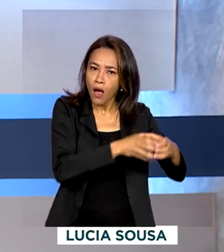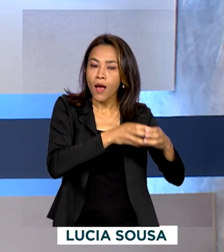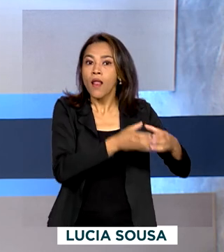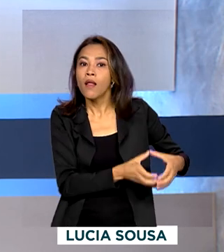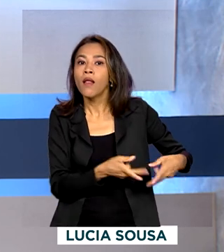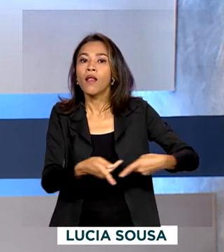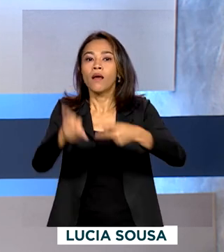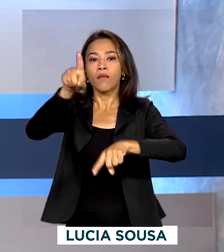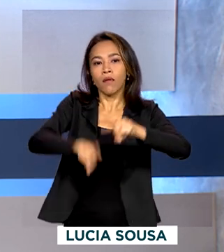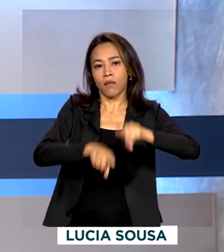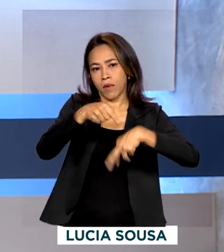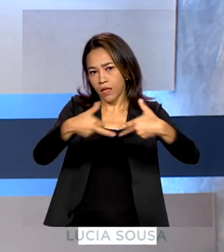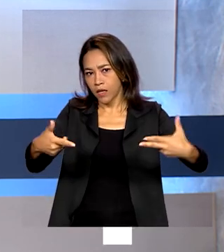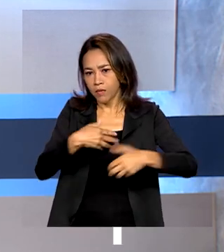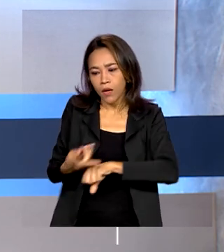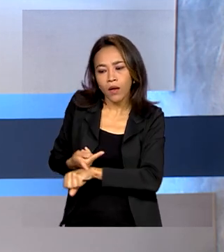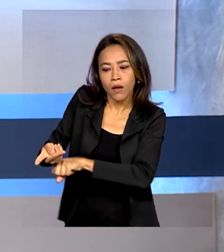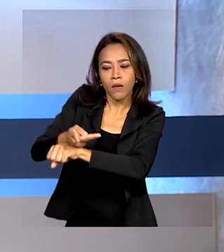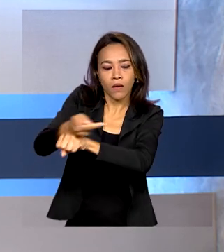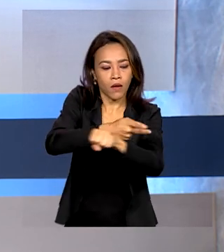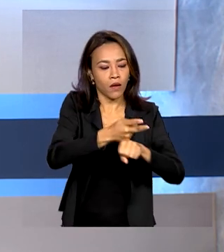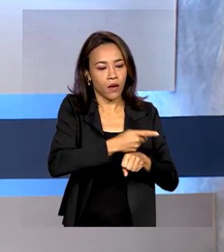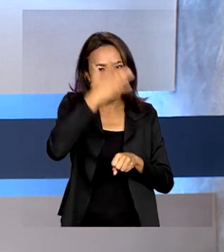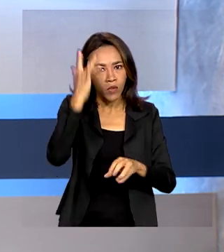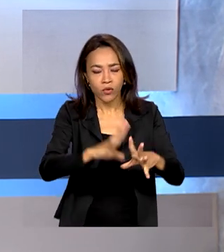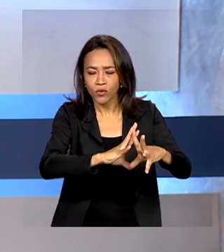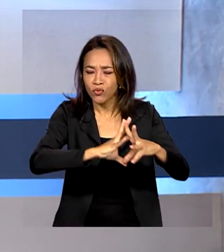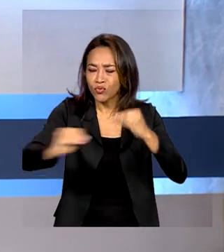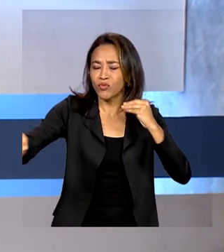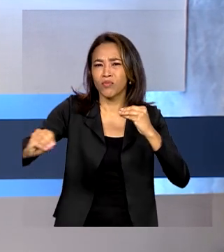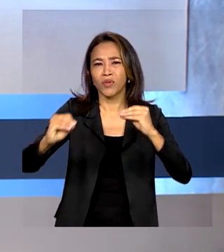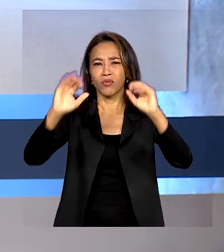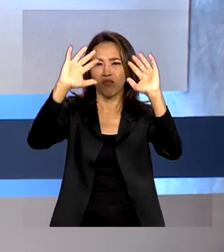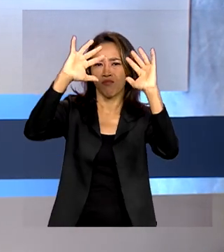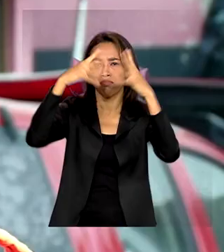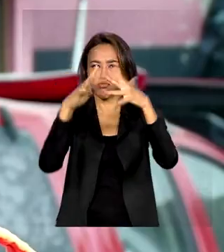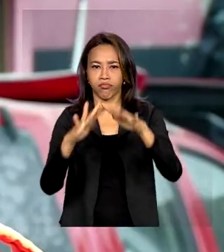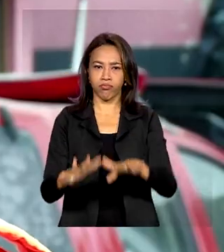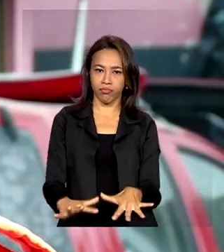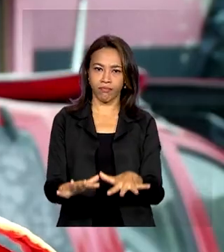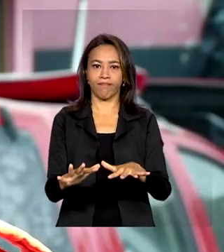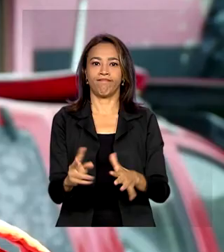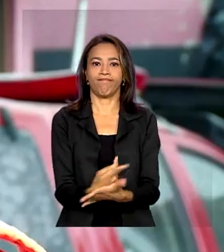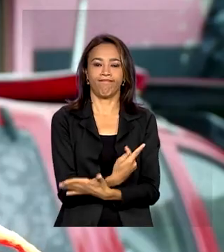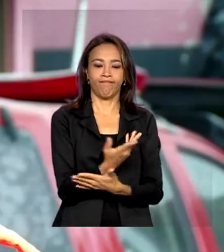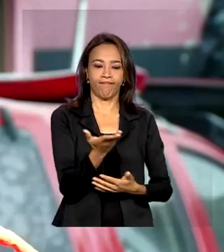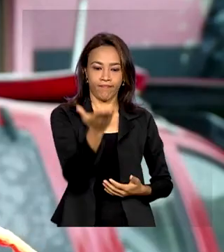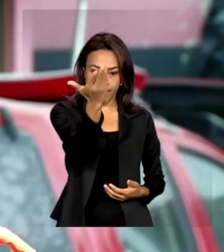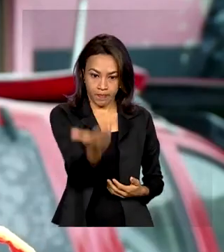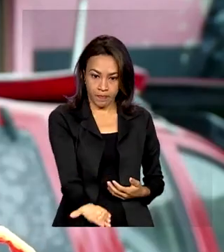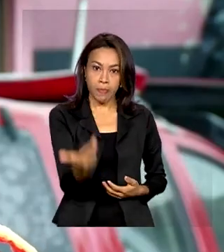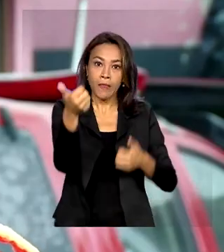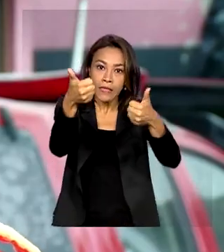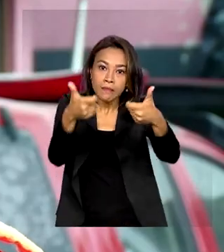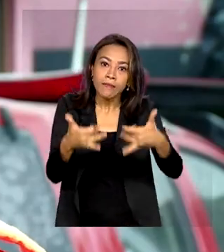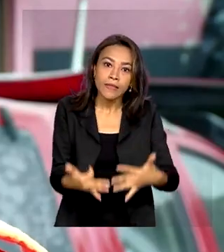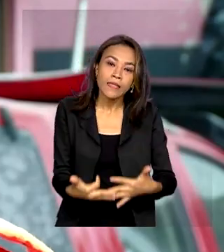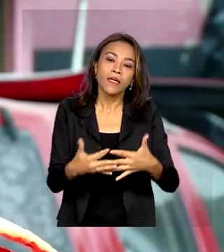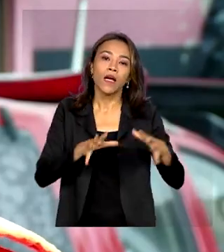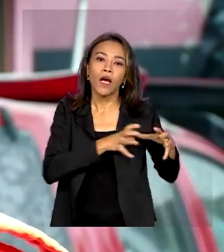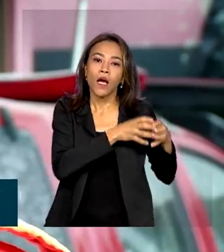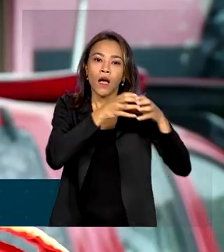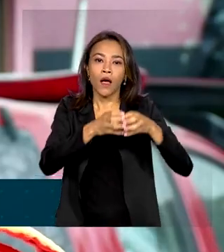específicos para a procura de desaparecidos em estruturas colapsadas. O major Heitor explica que a equipe